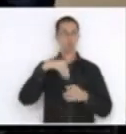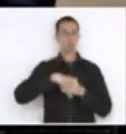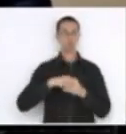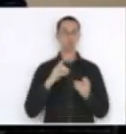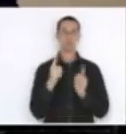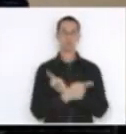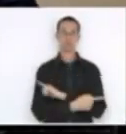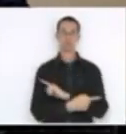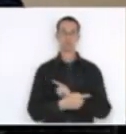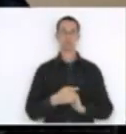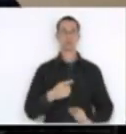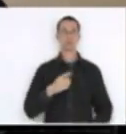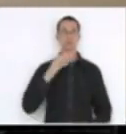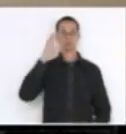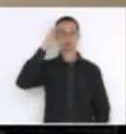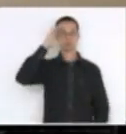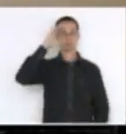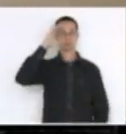Coruja.